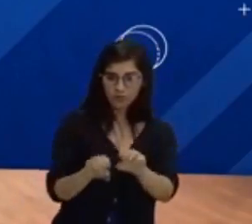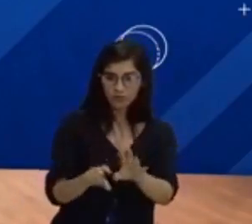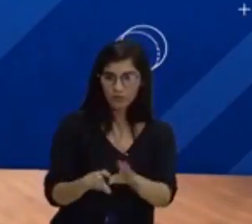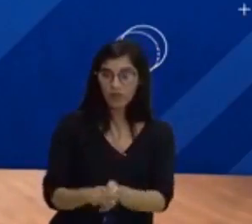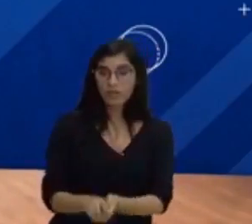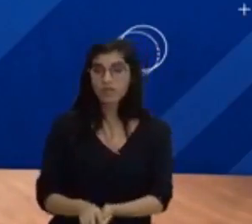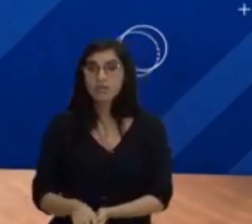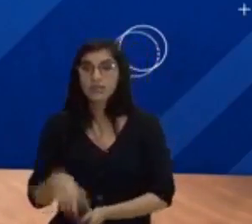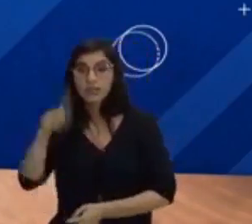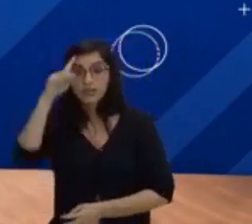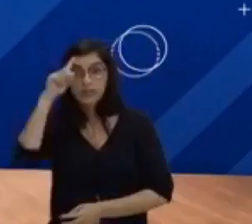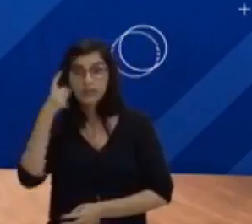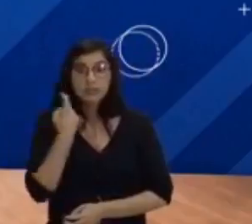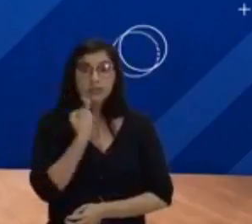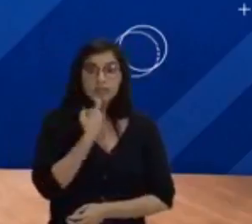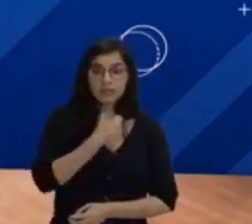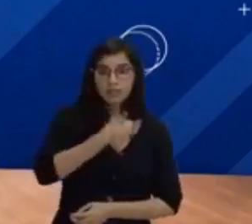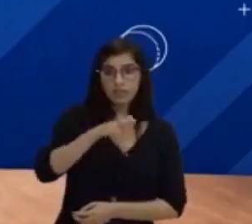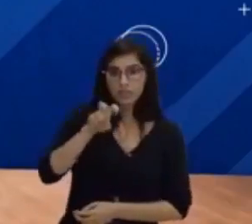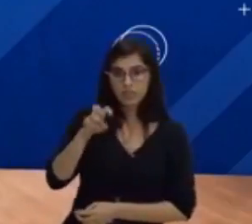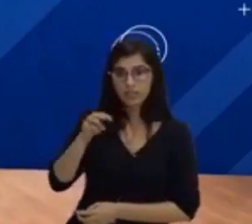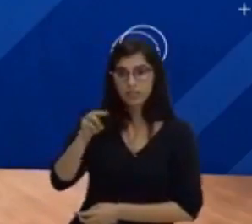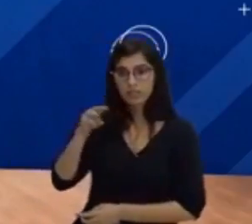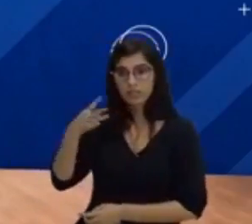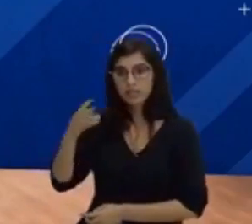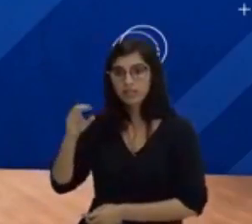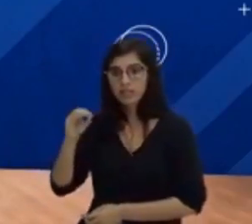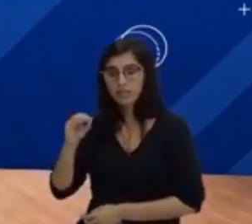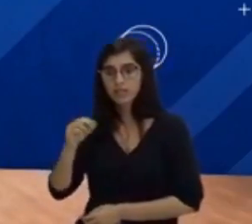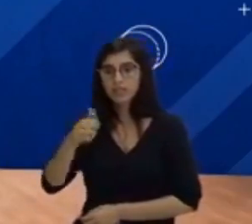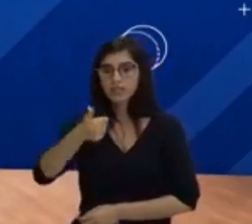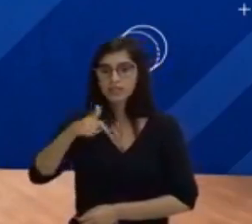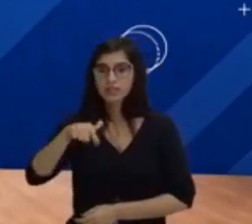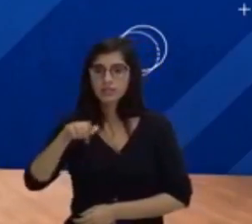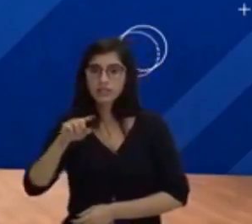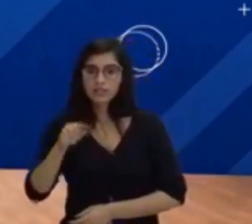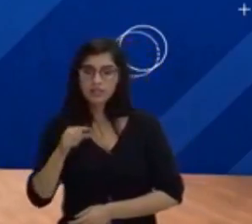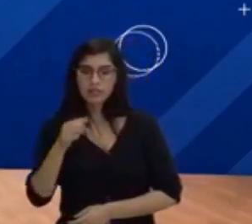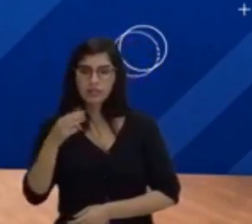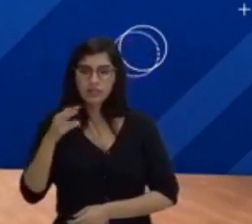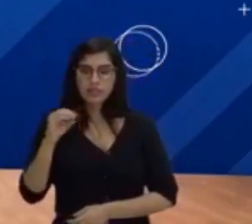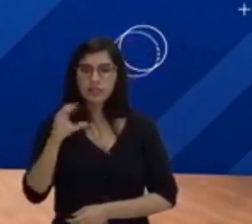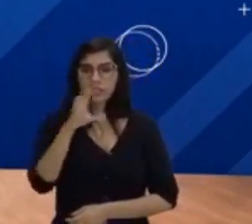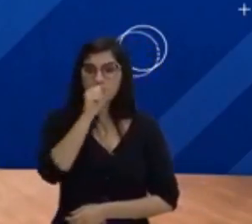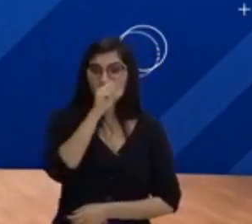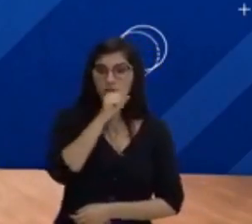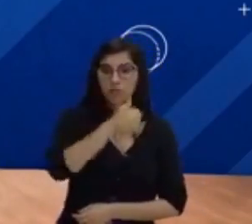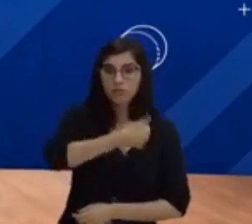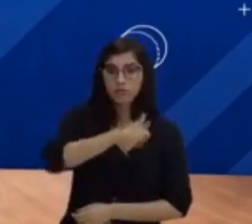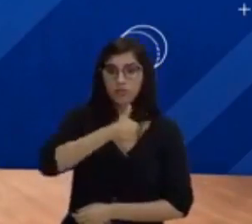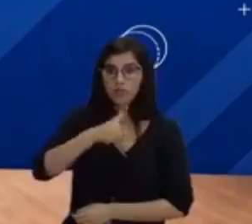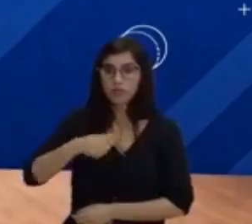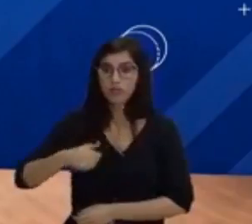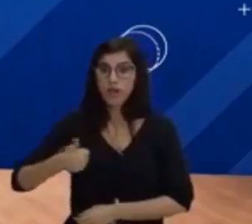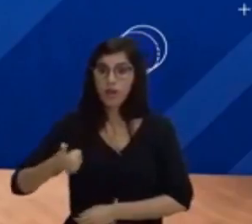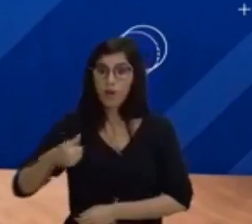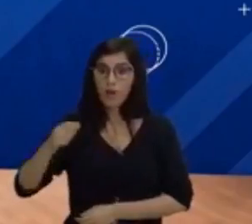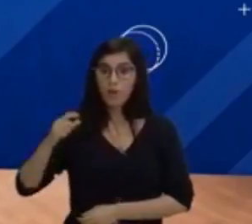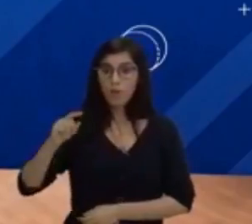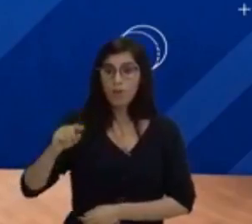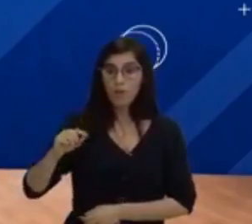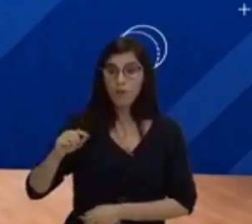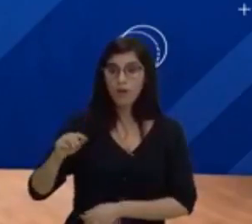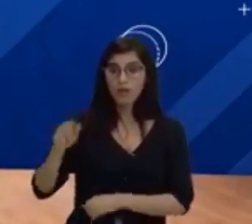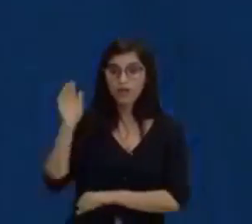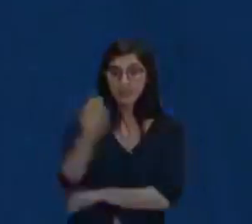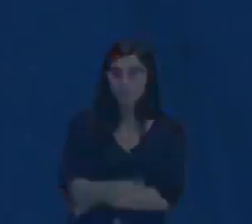a sexta, de 15h30 às 17h30, e aos sábados, de 11h à 1h da tarde. Então, até